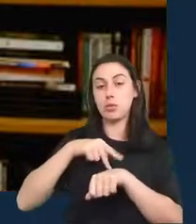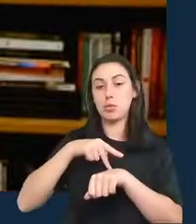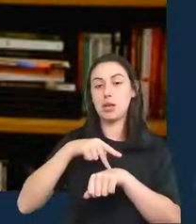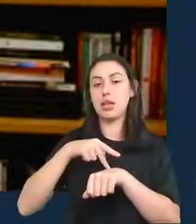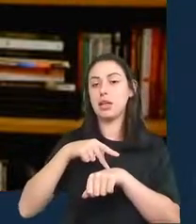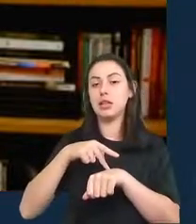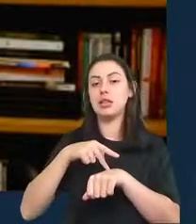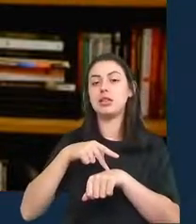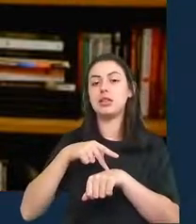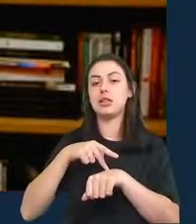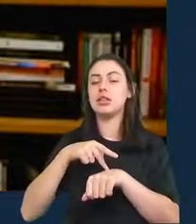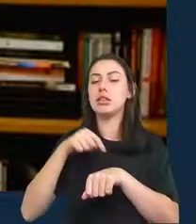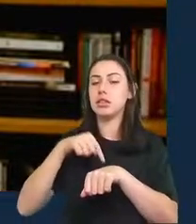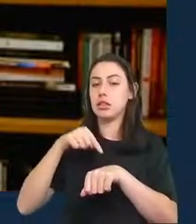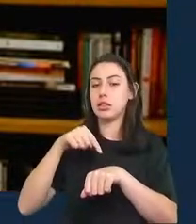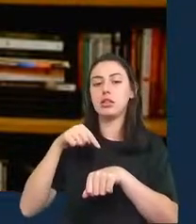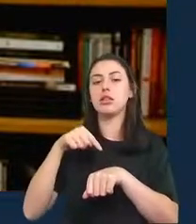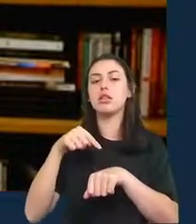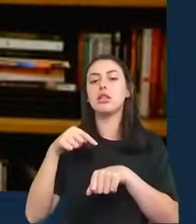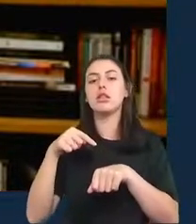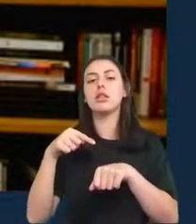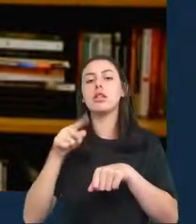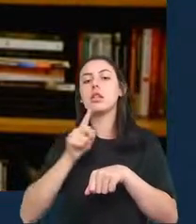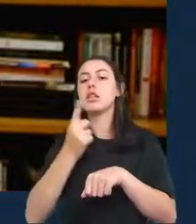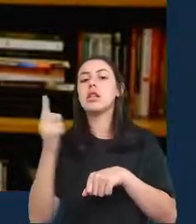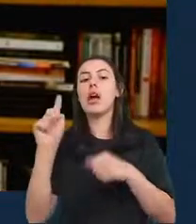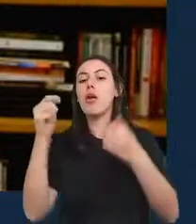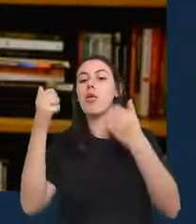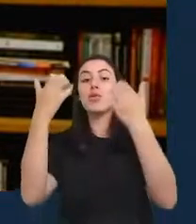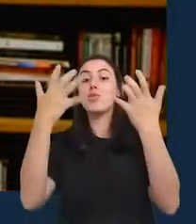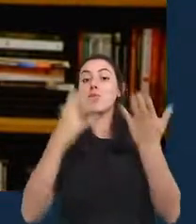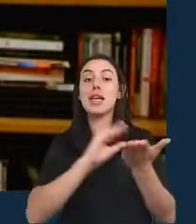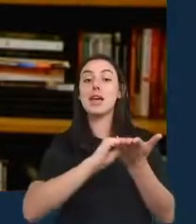dão dados sobre as mortes oficiais